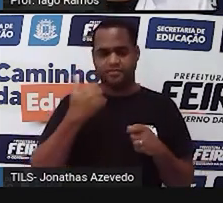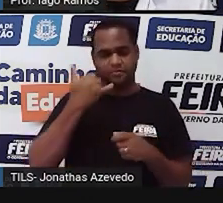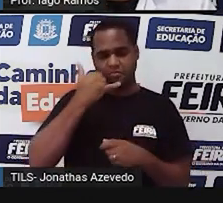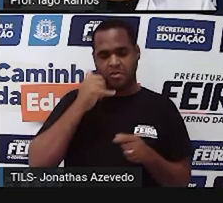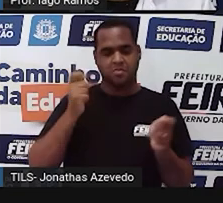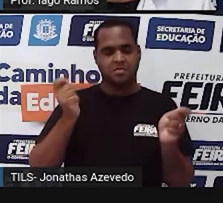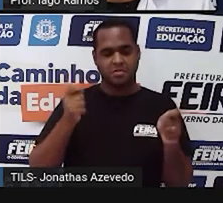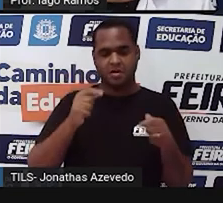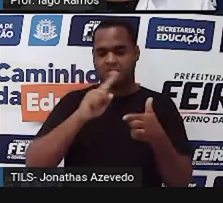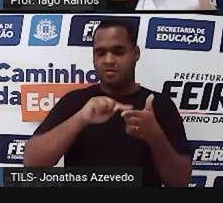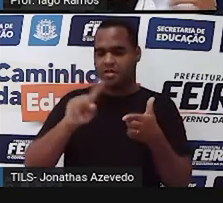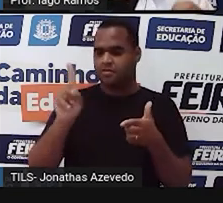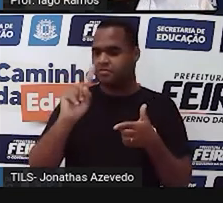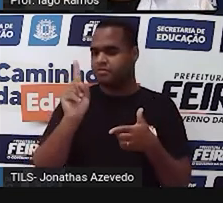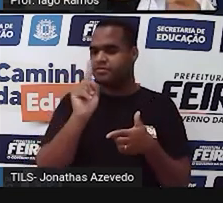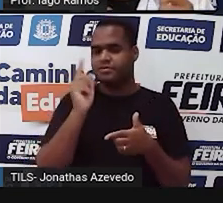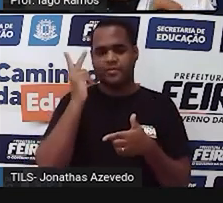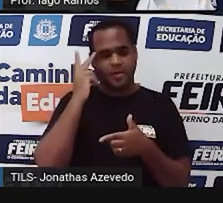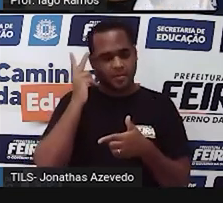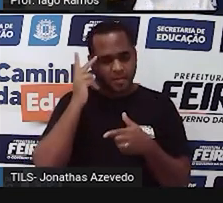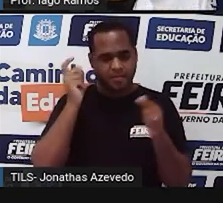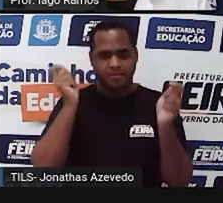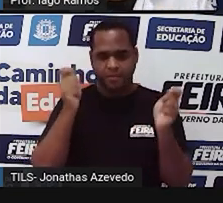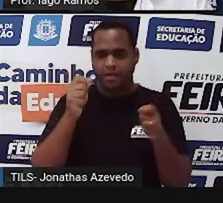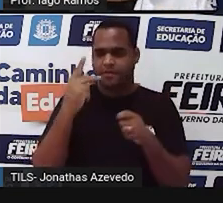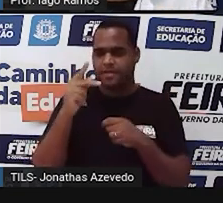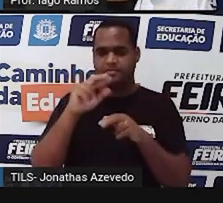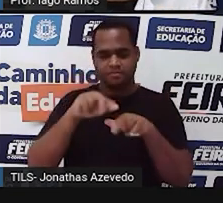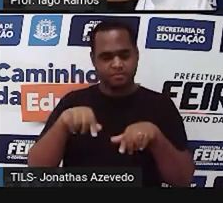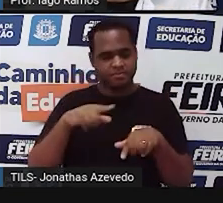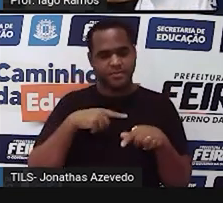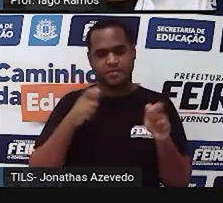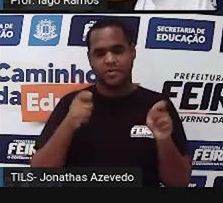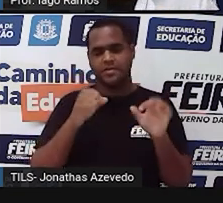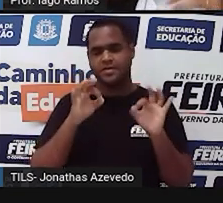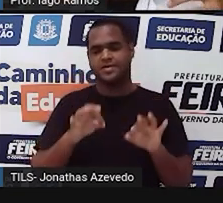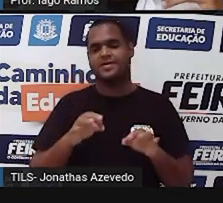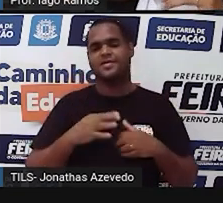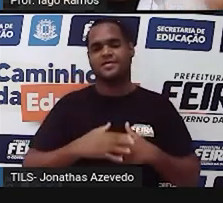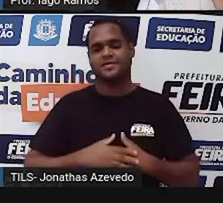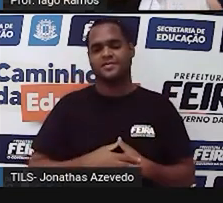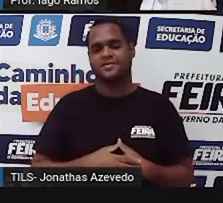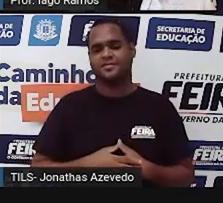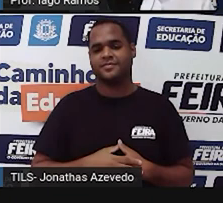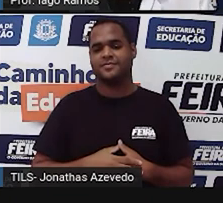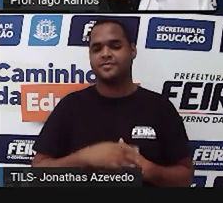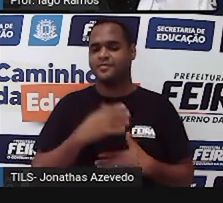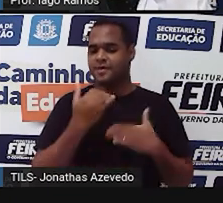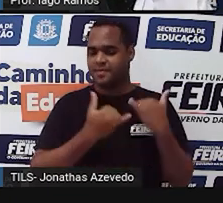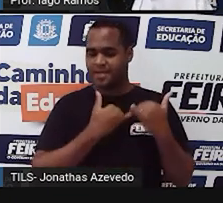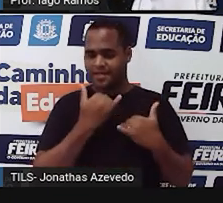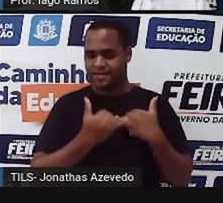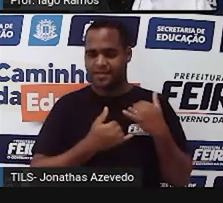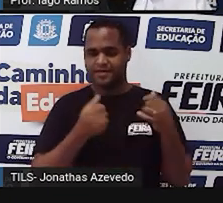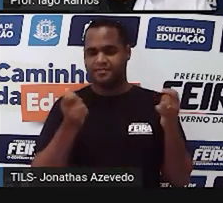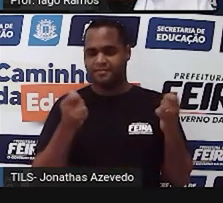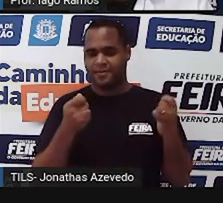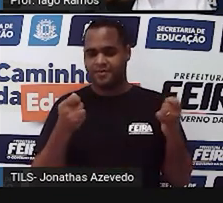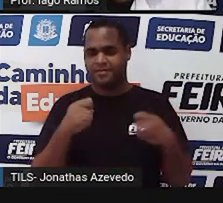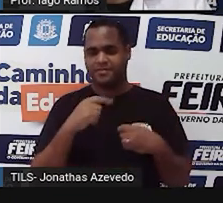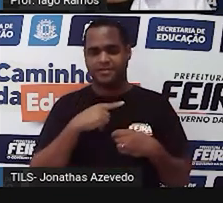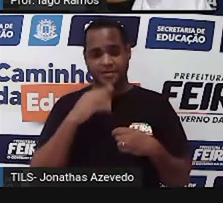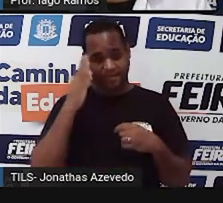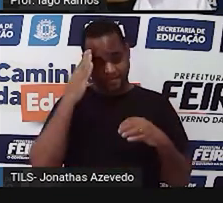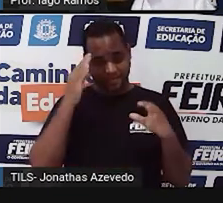não tem problema, você consegue acessar, consegue fazer os cliques direitinho, e brincar aí com as balanças para